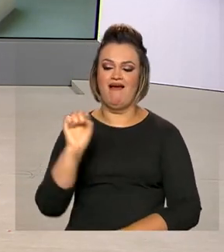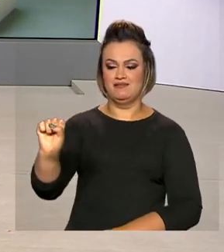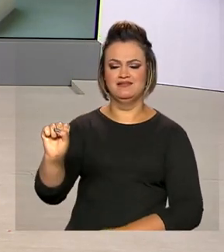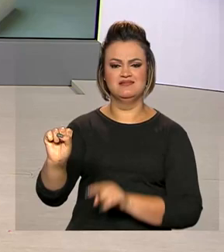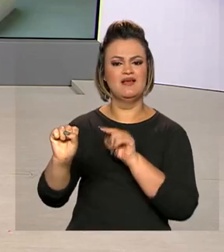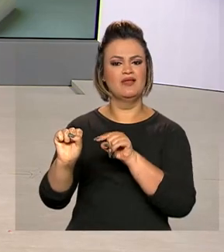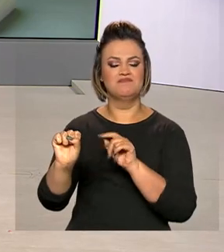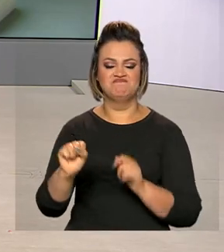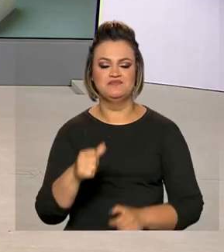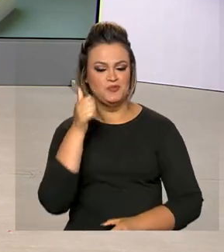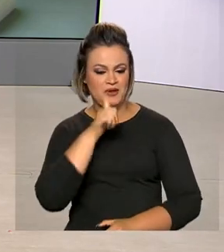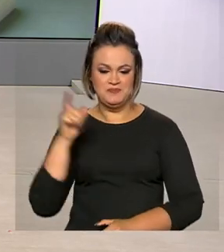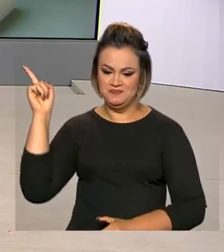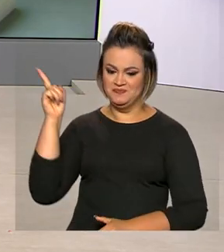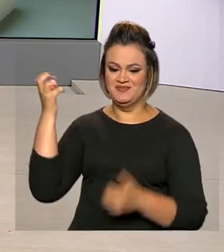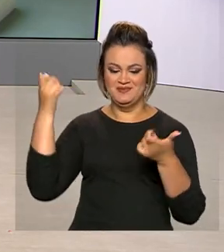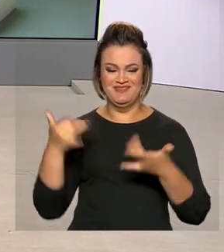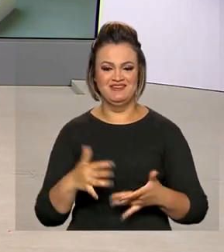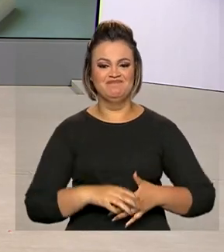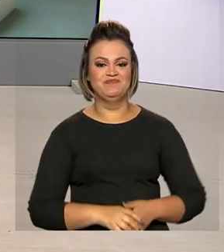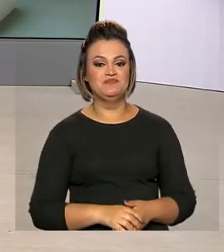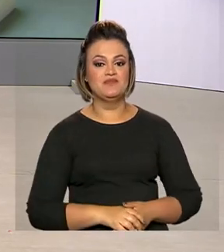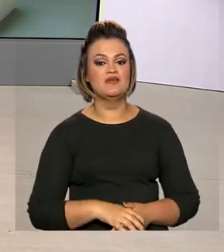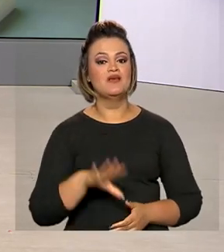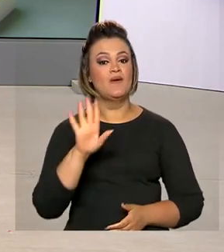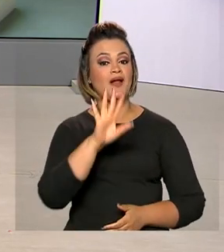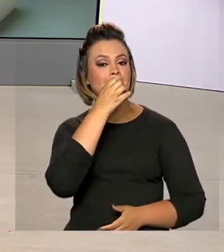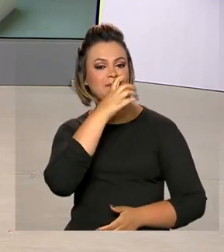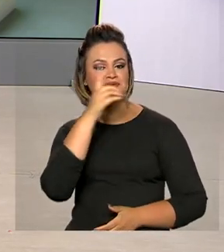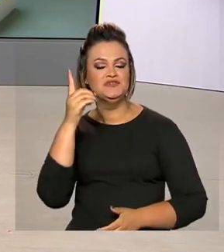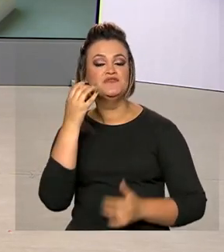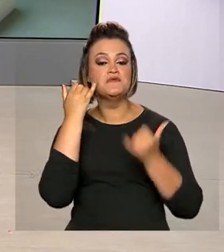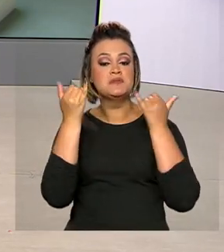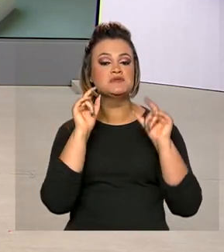conversar com Érica Pinheiro. Bom dia, Érica. Quais são as suas informações?